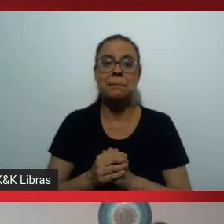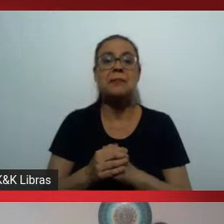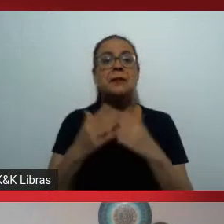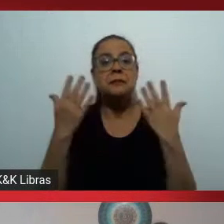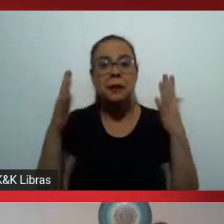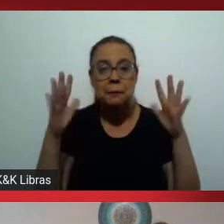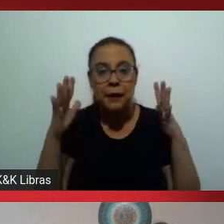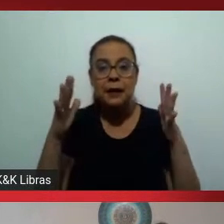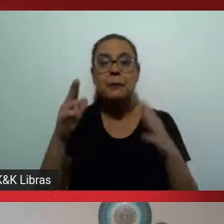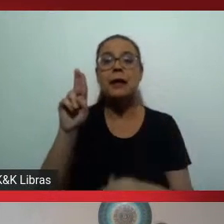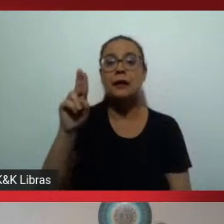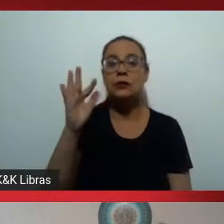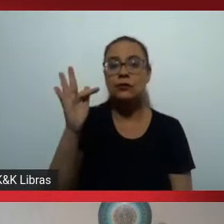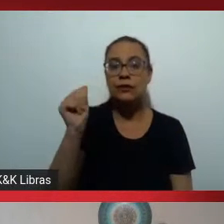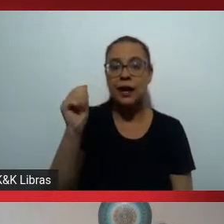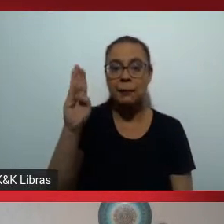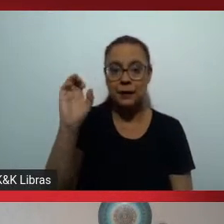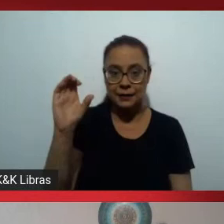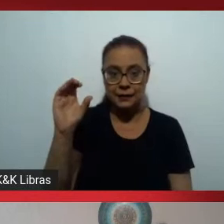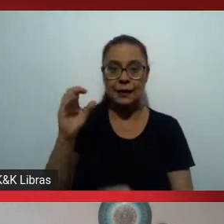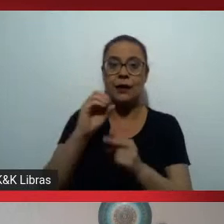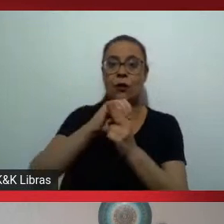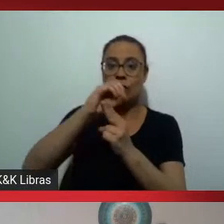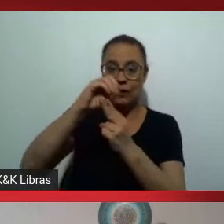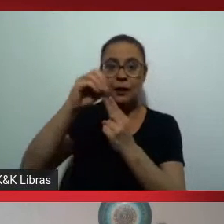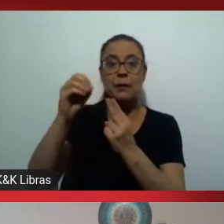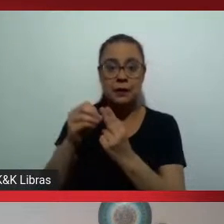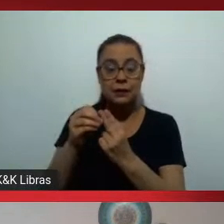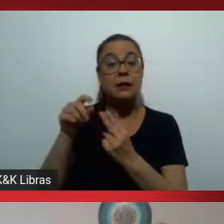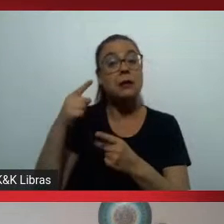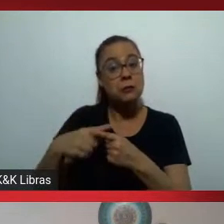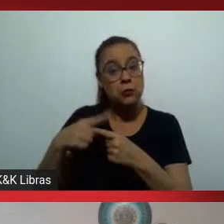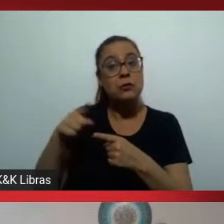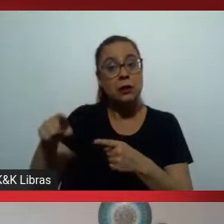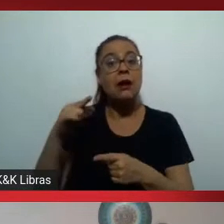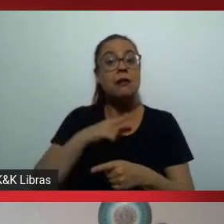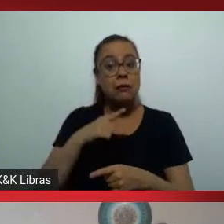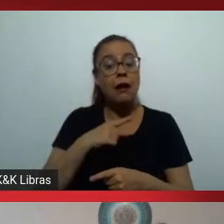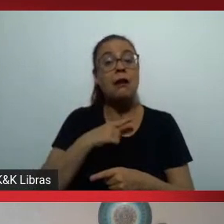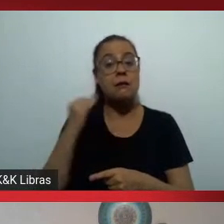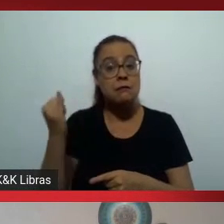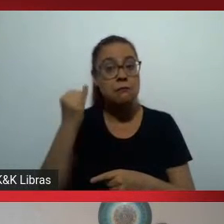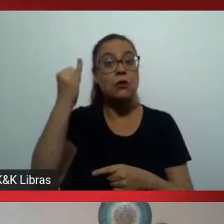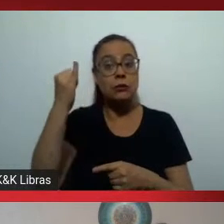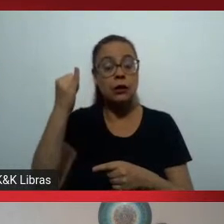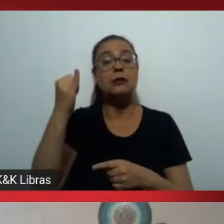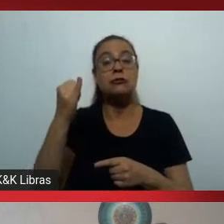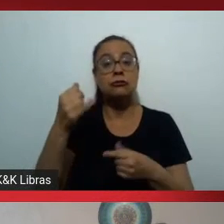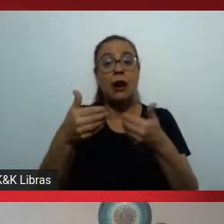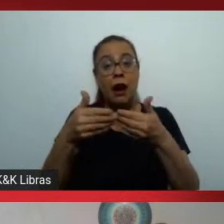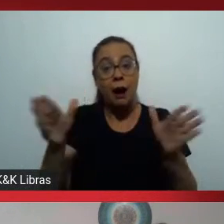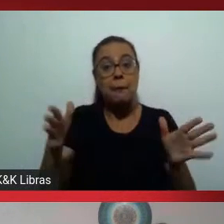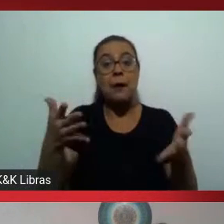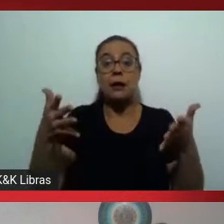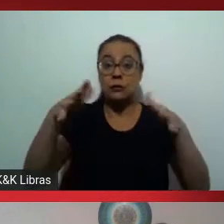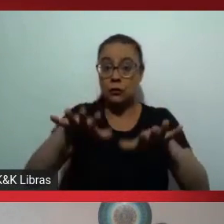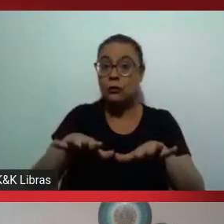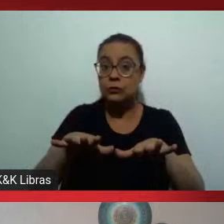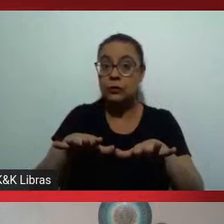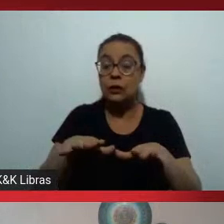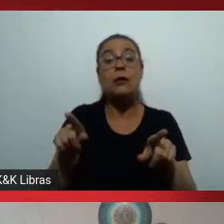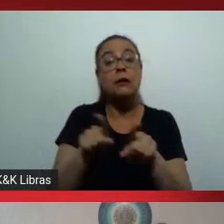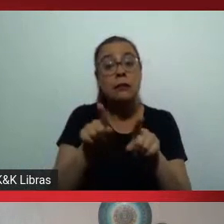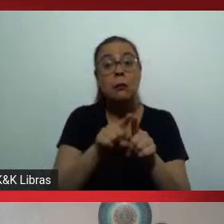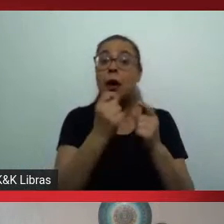porque ela é um exemplo nisso, as universidades federais têm um papel importante na questão da inclusão em função da política de cotas, e as particulares também